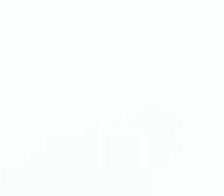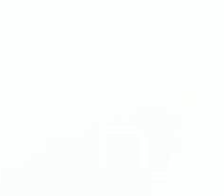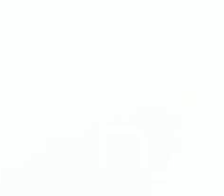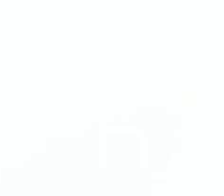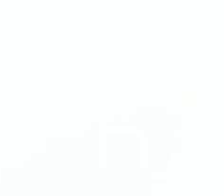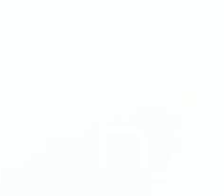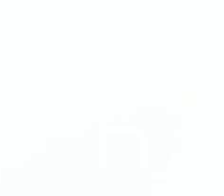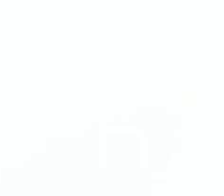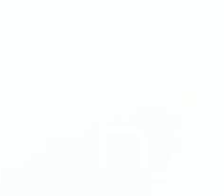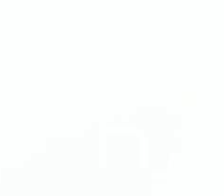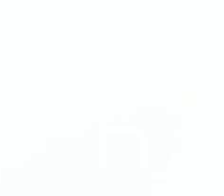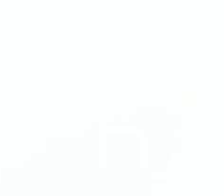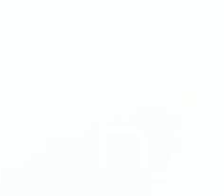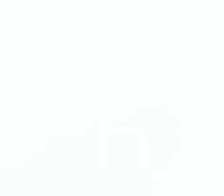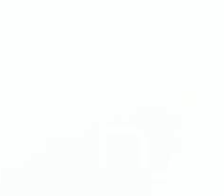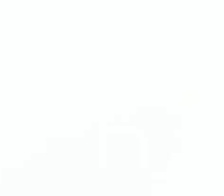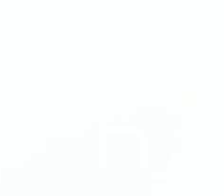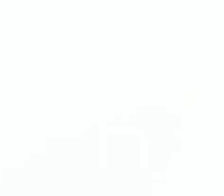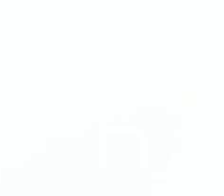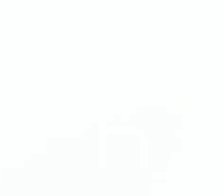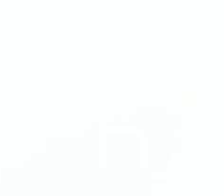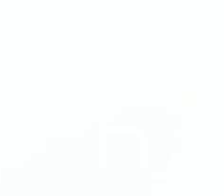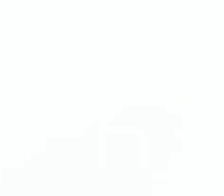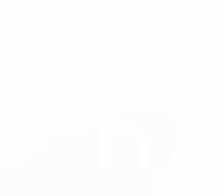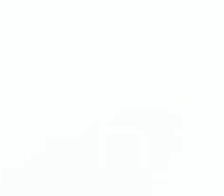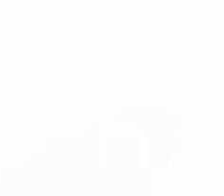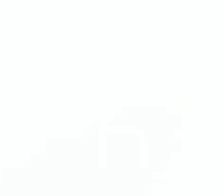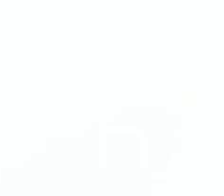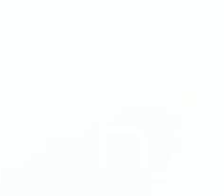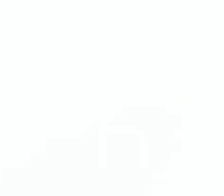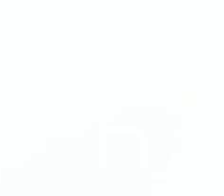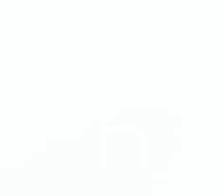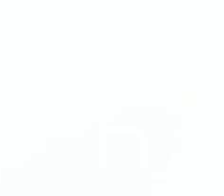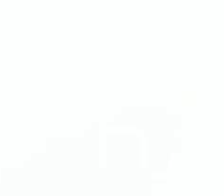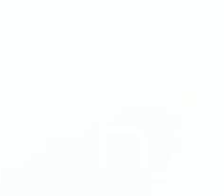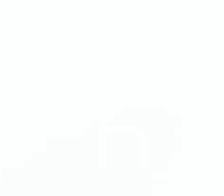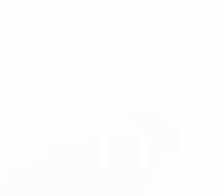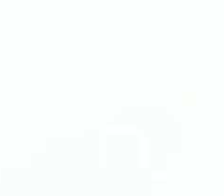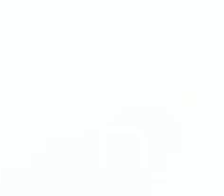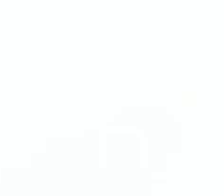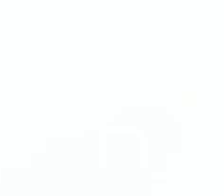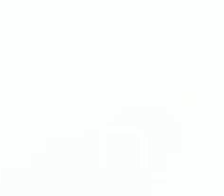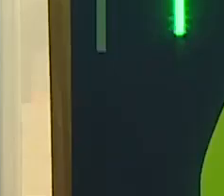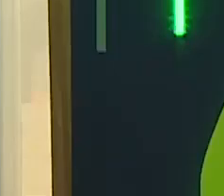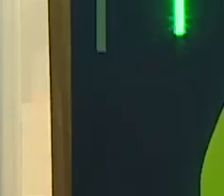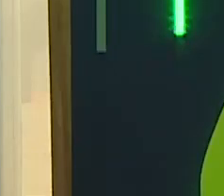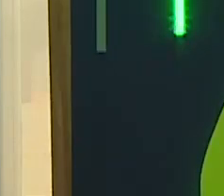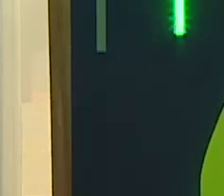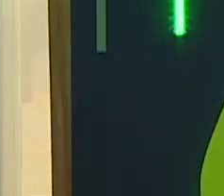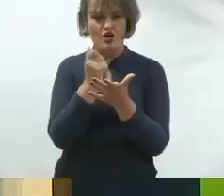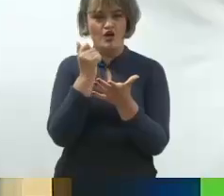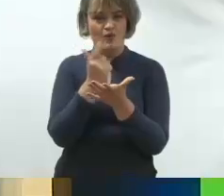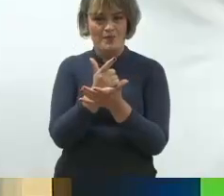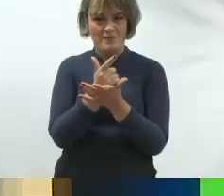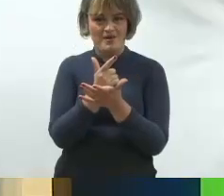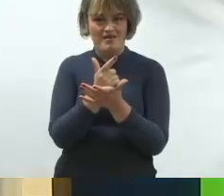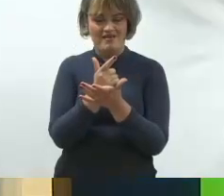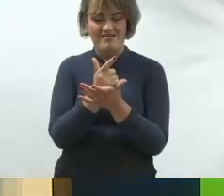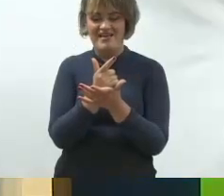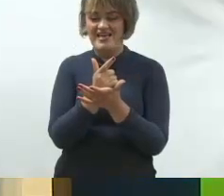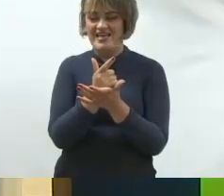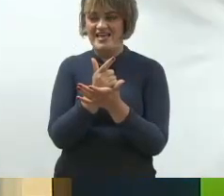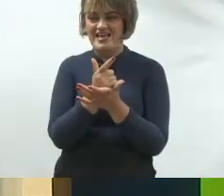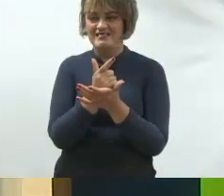Política e distinção. Na hora que você compra aquele pacotinho de coisas que a agência vende para